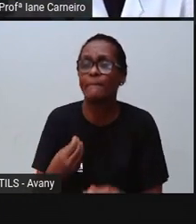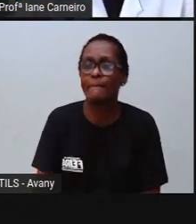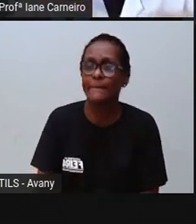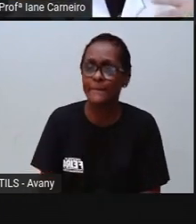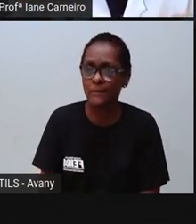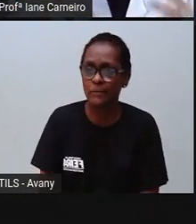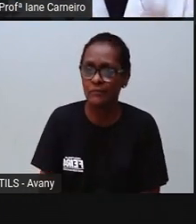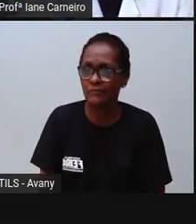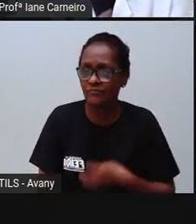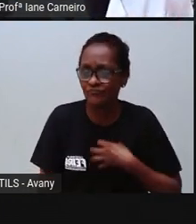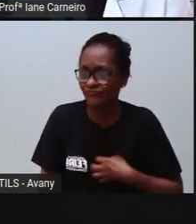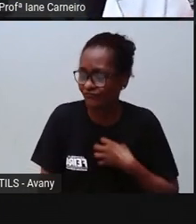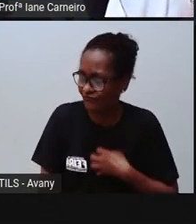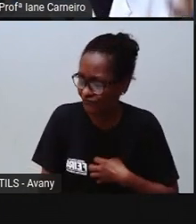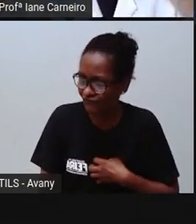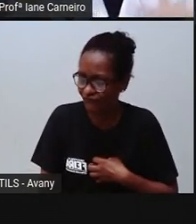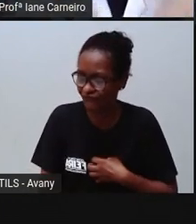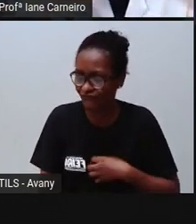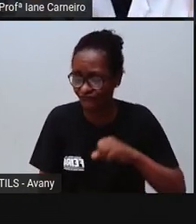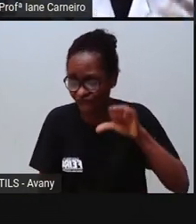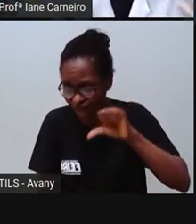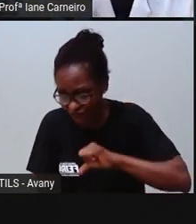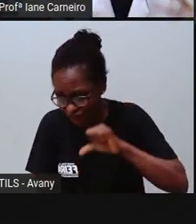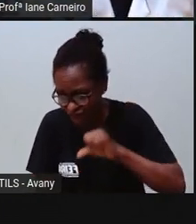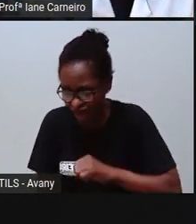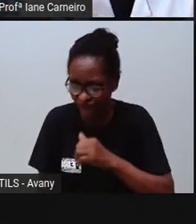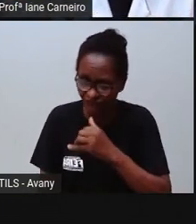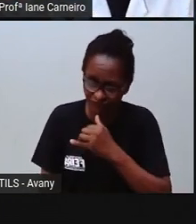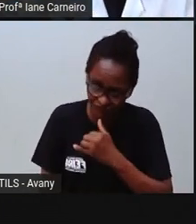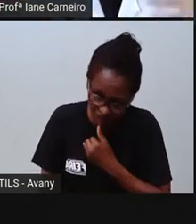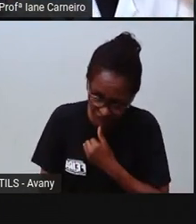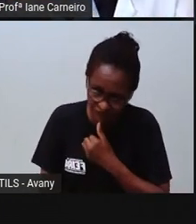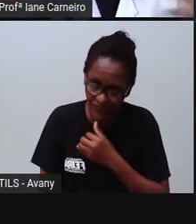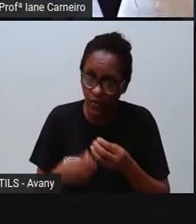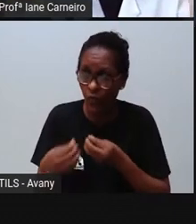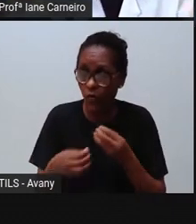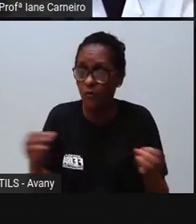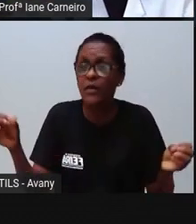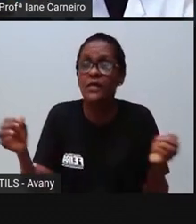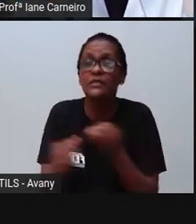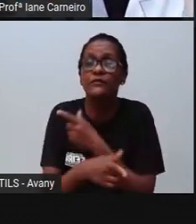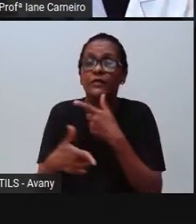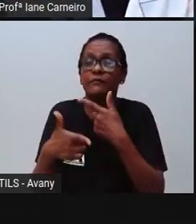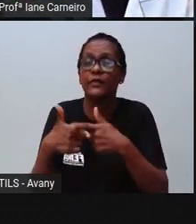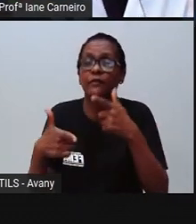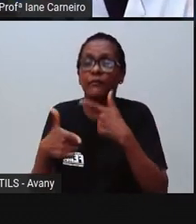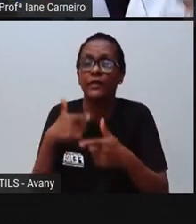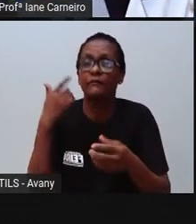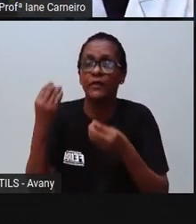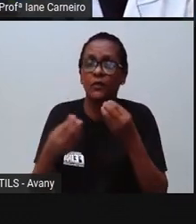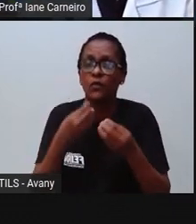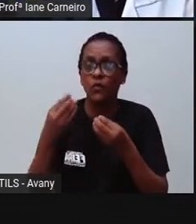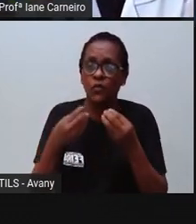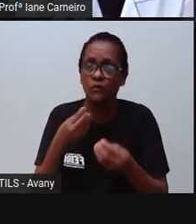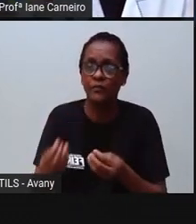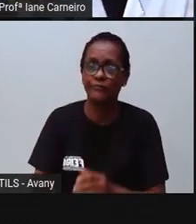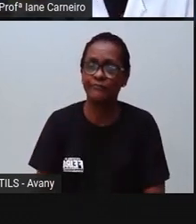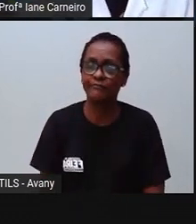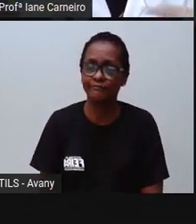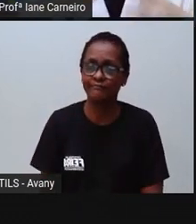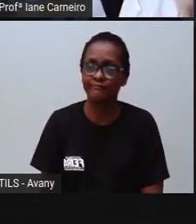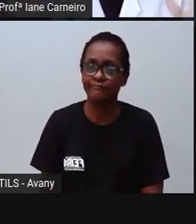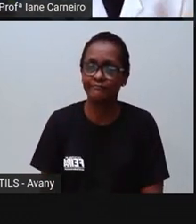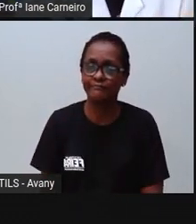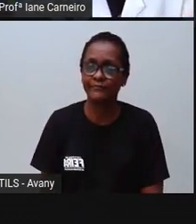chateado, né? Acordou de mau humor, ou então não foi legal alguma coisa que você fez, alguma coisa na escola, não foi bacana.